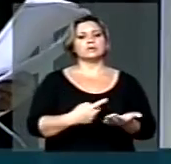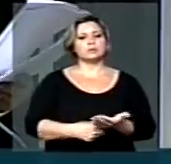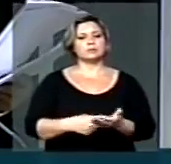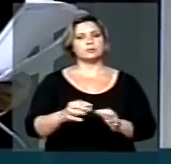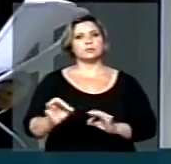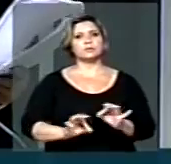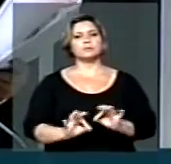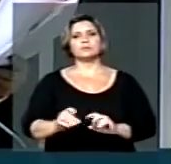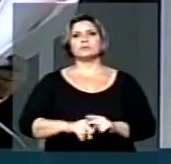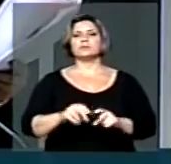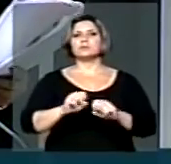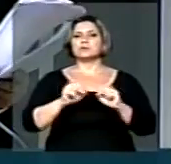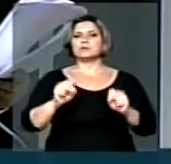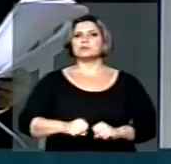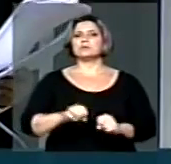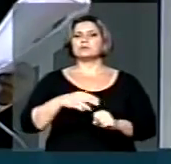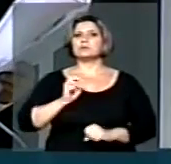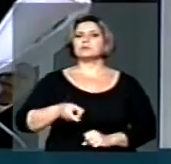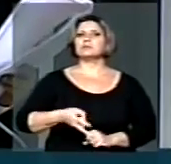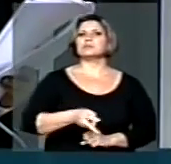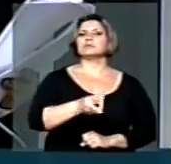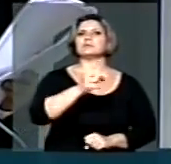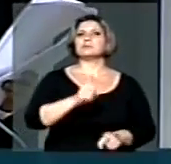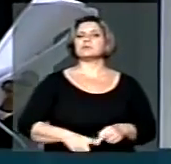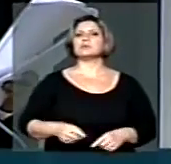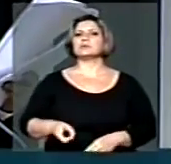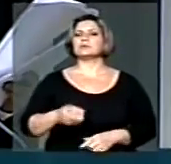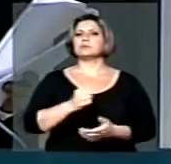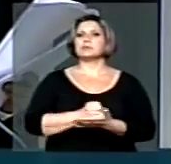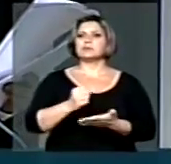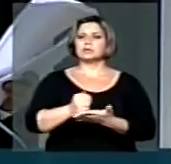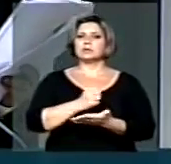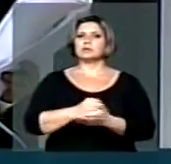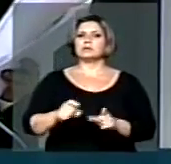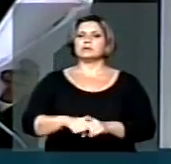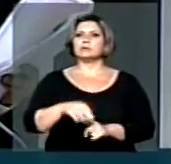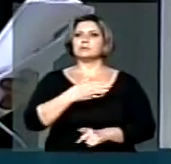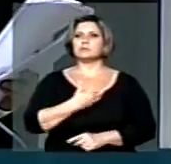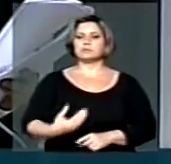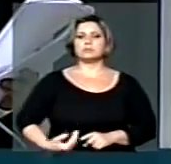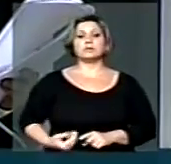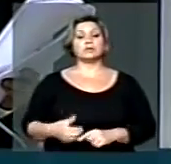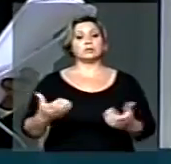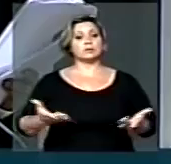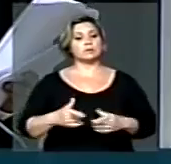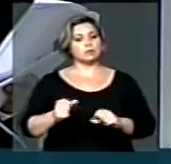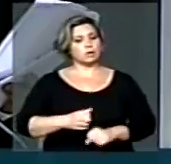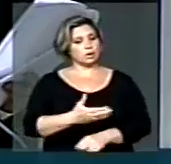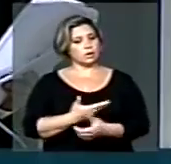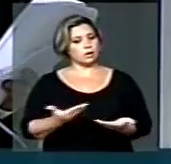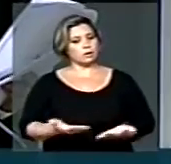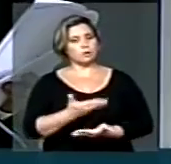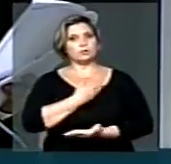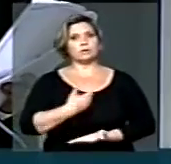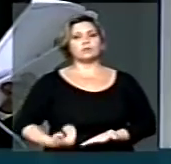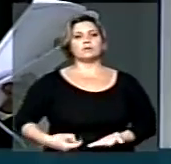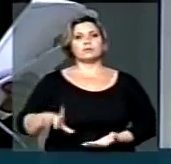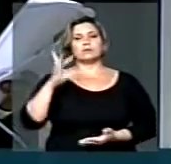sistêmica permanente no âmbito das contratações públicas. É hora do governo Dilma